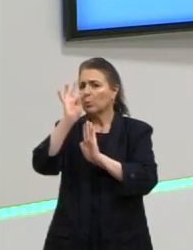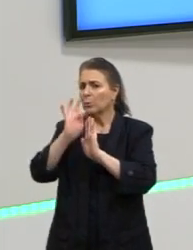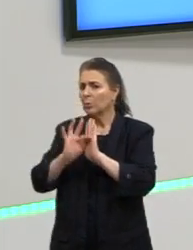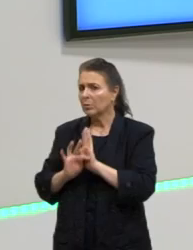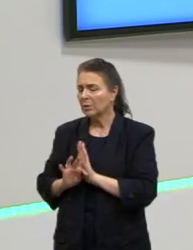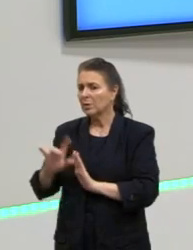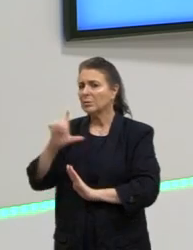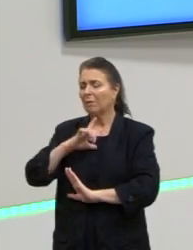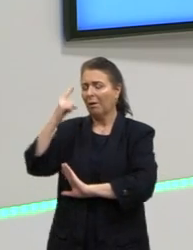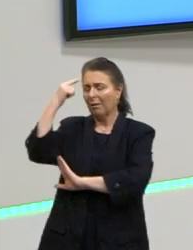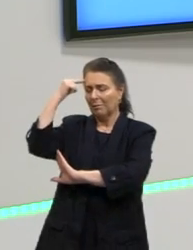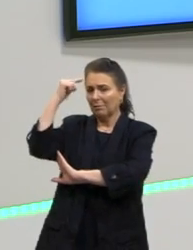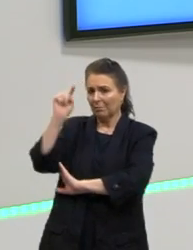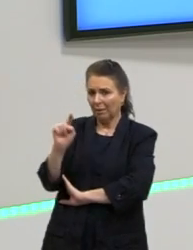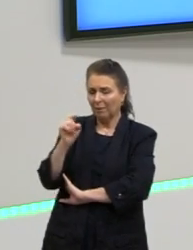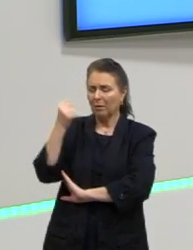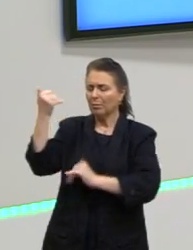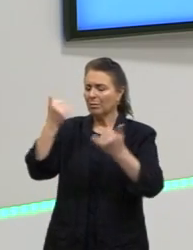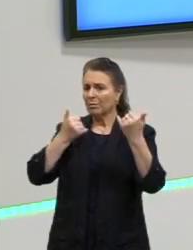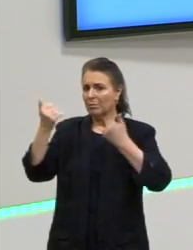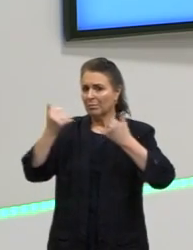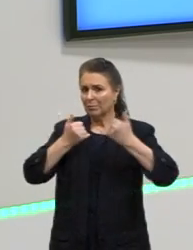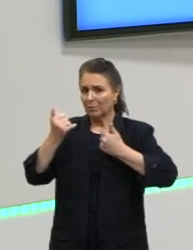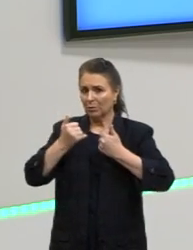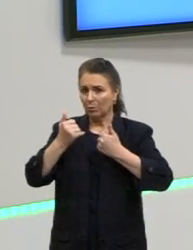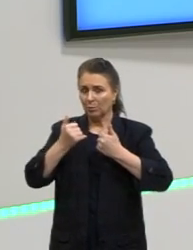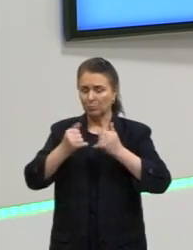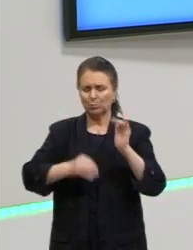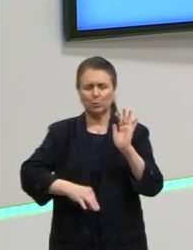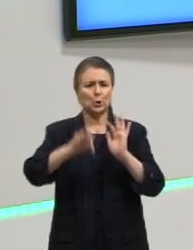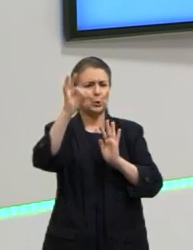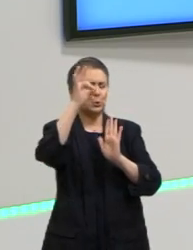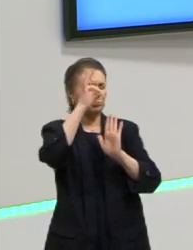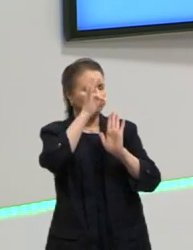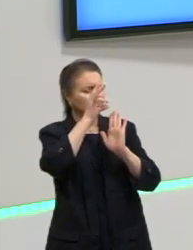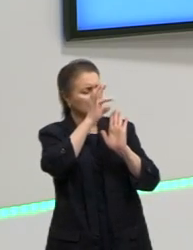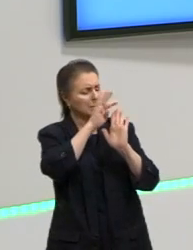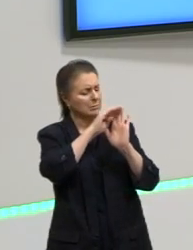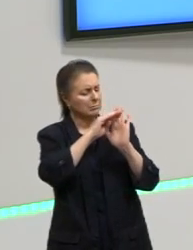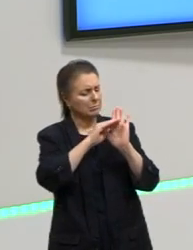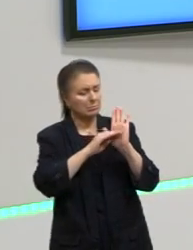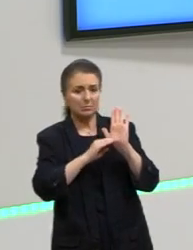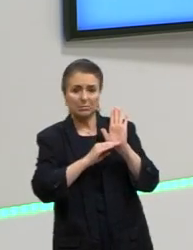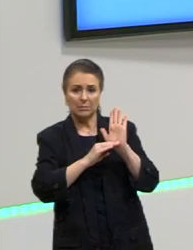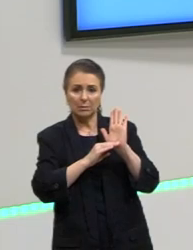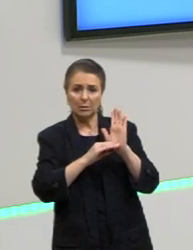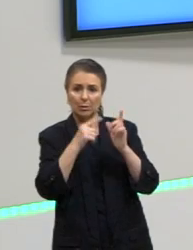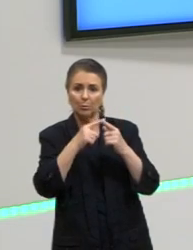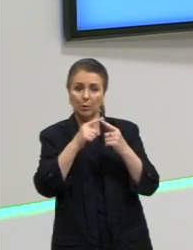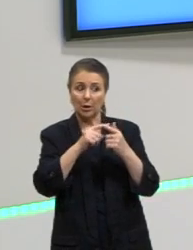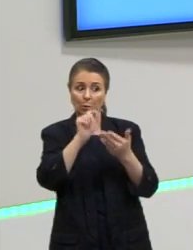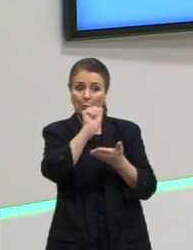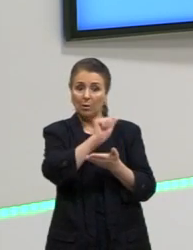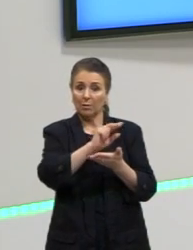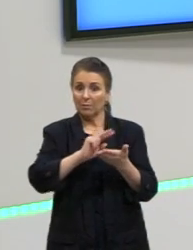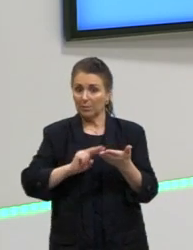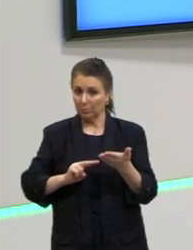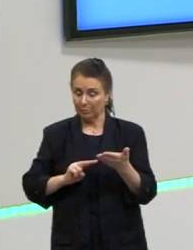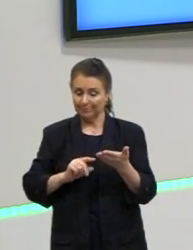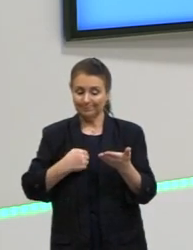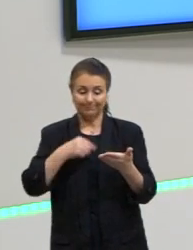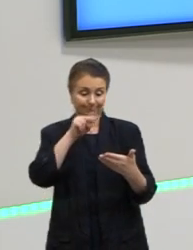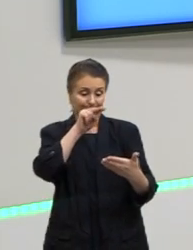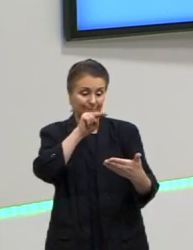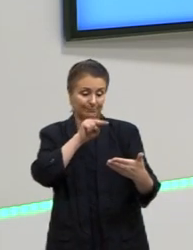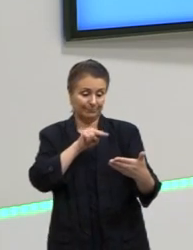as ideias e as informações bem dispostas para que o meu leitor que é o corretor que é